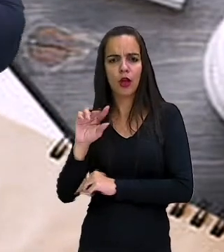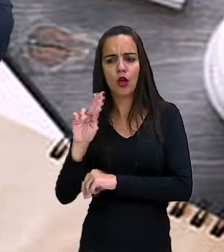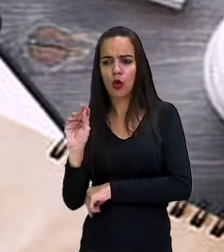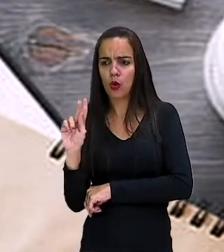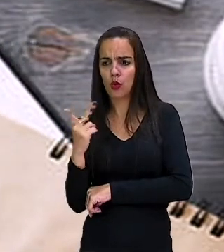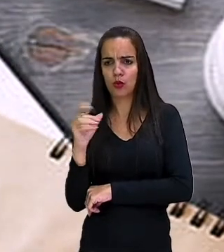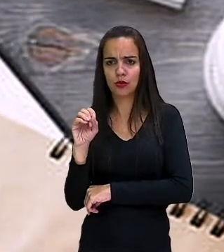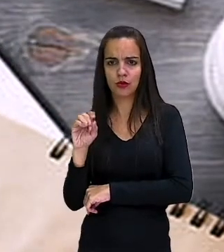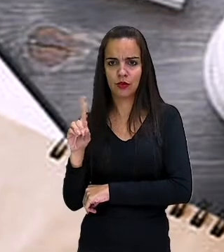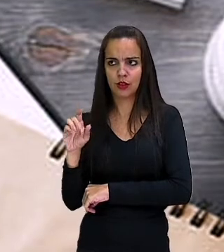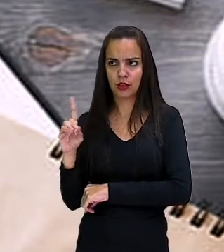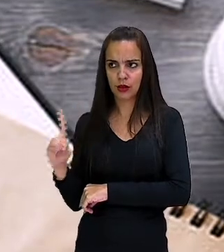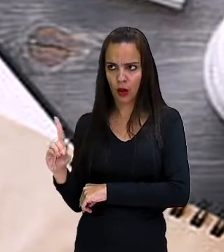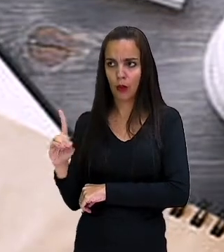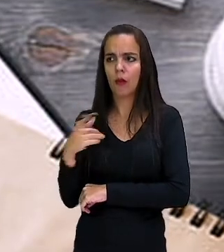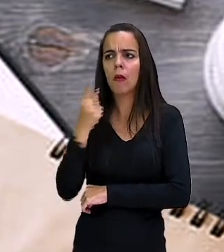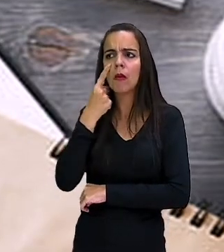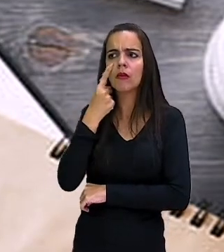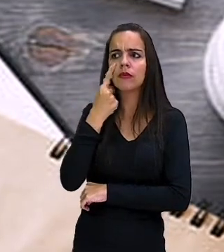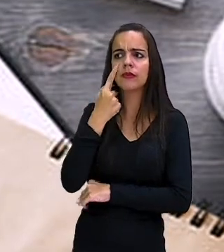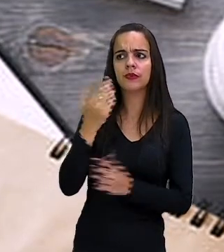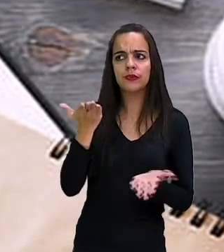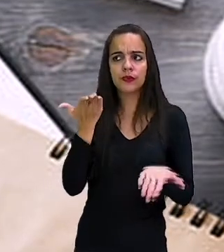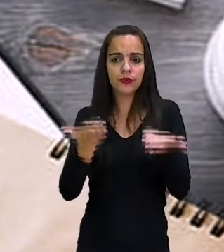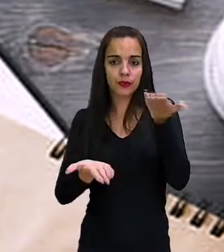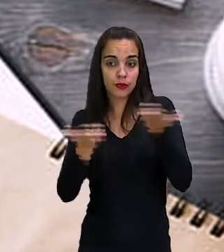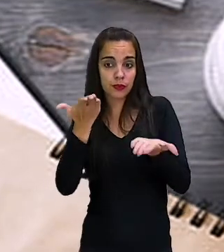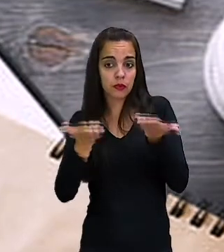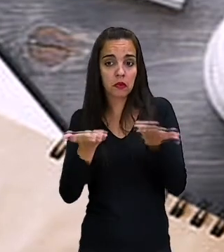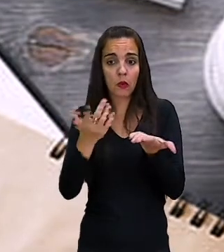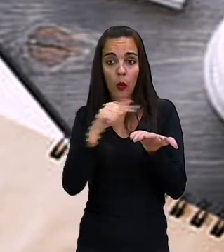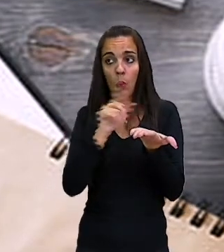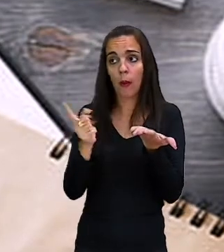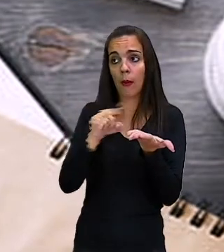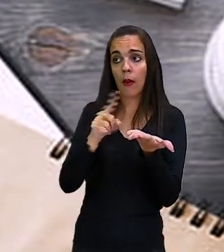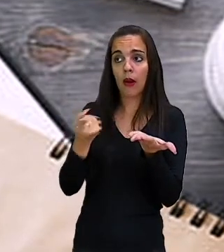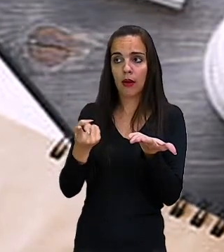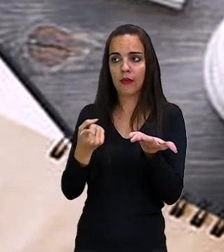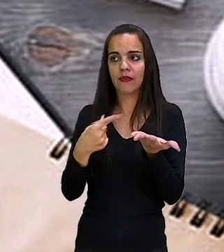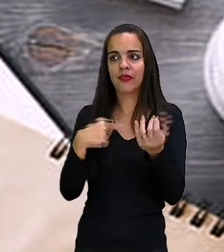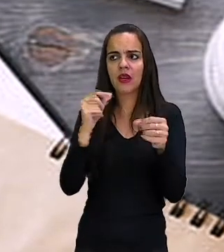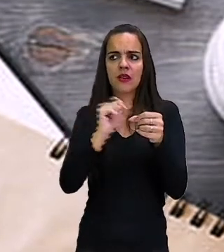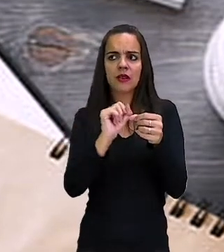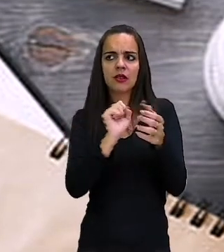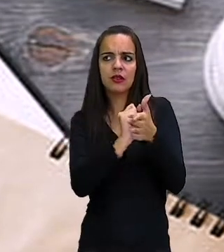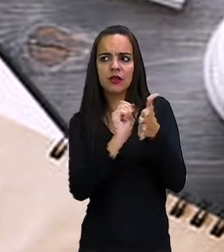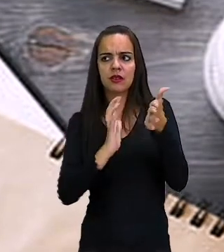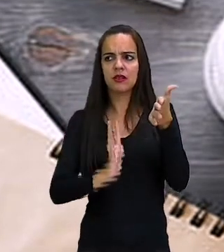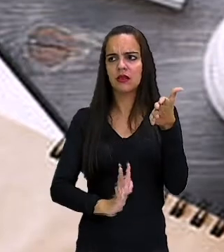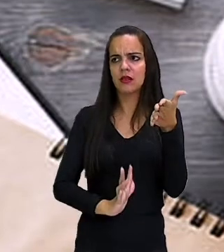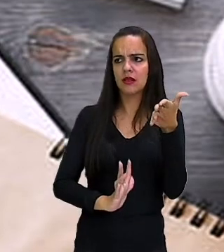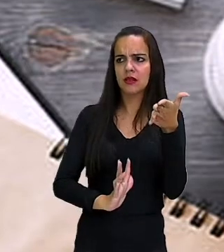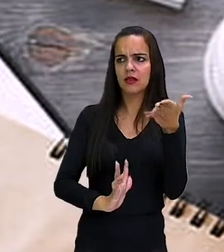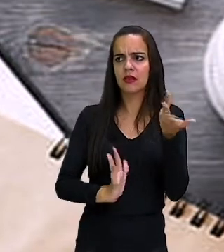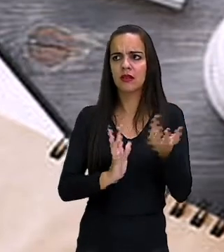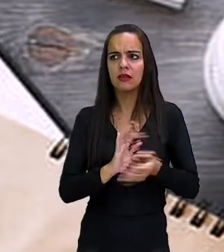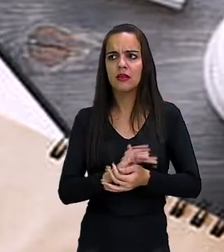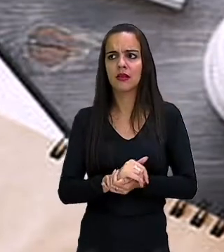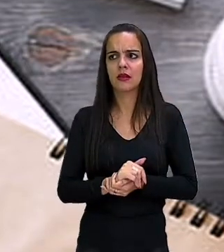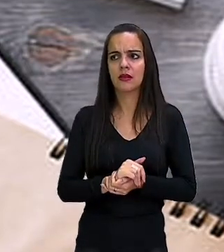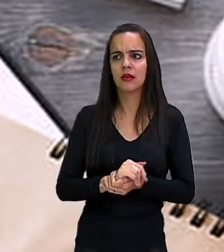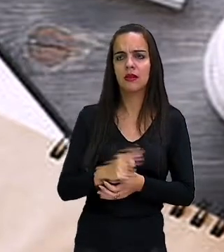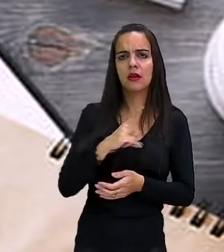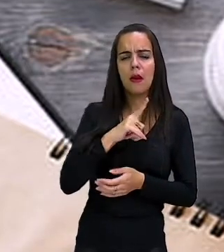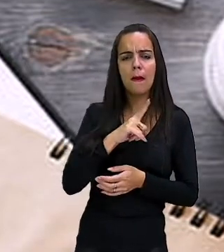forma. Quando você for fazer um exercício, observe que vai ter muito desse choose. Choose é